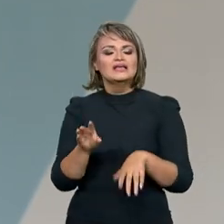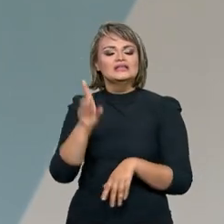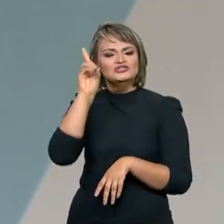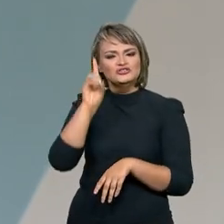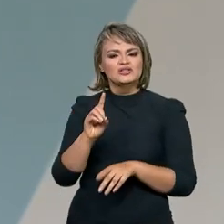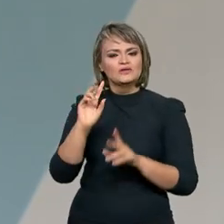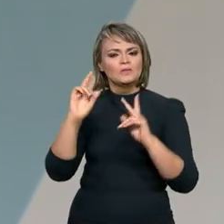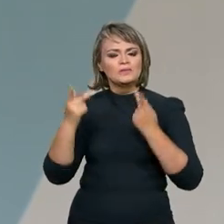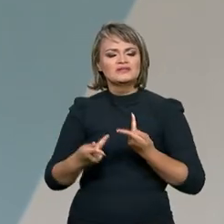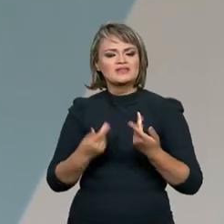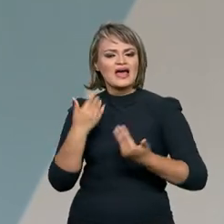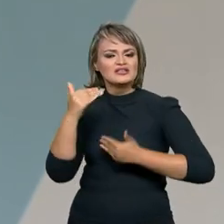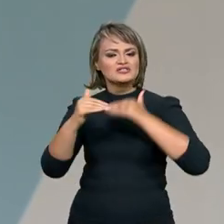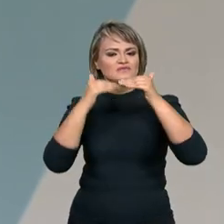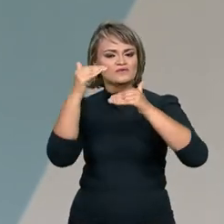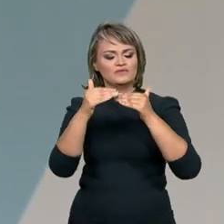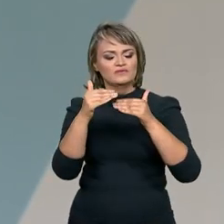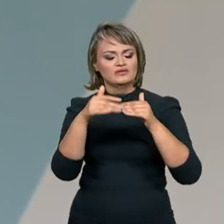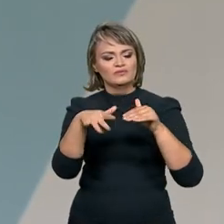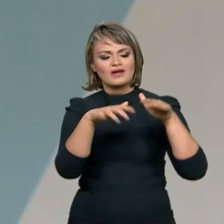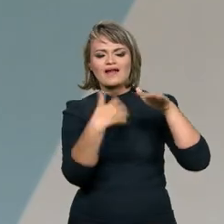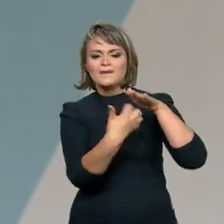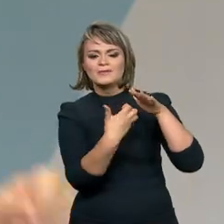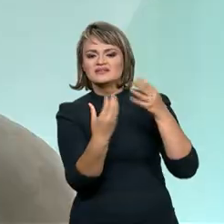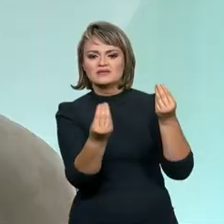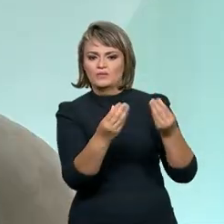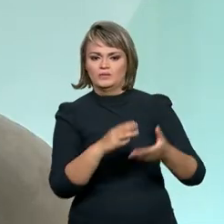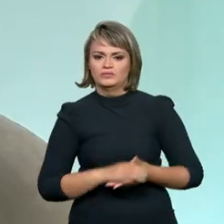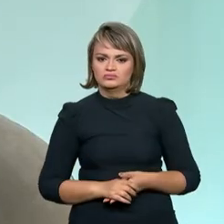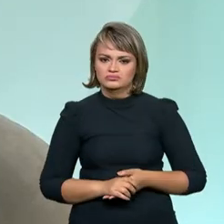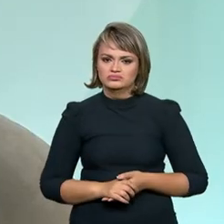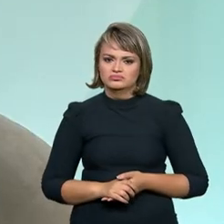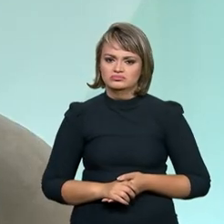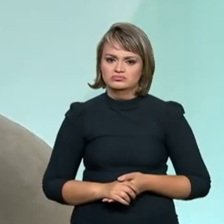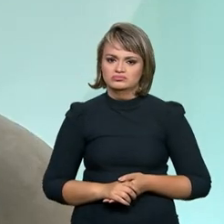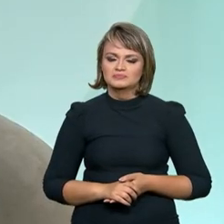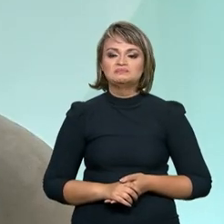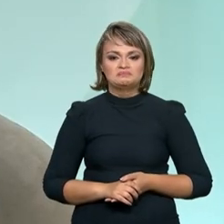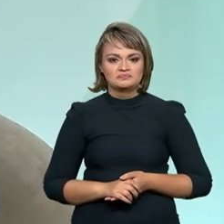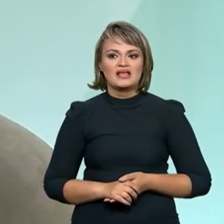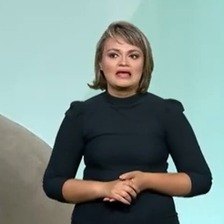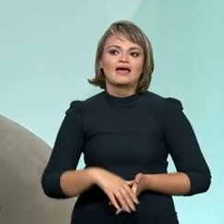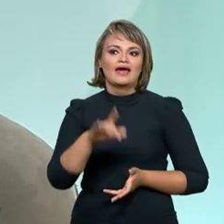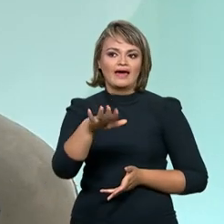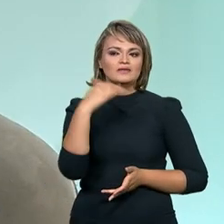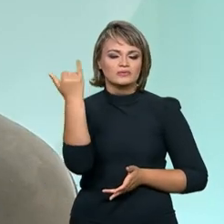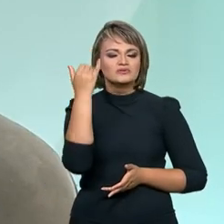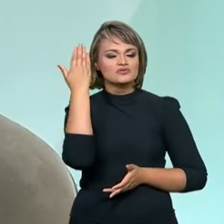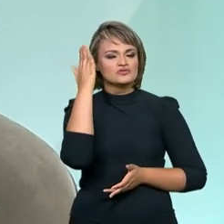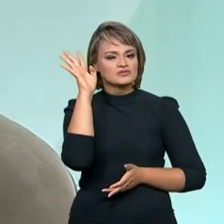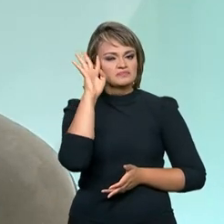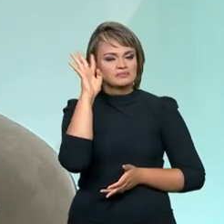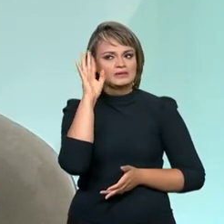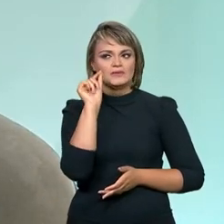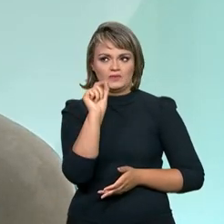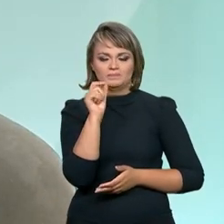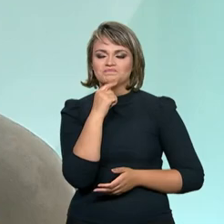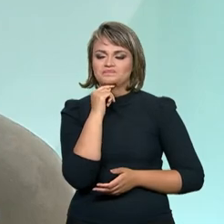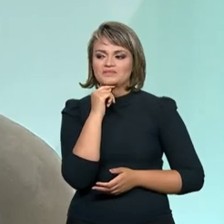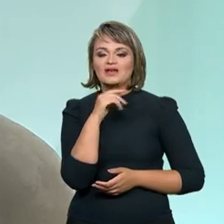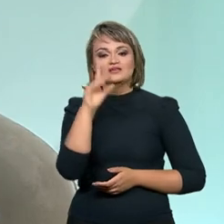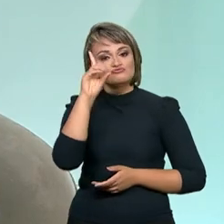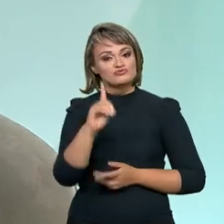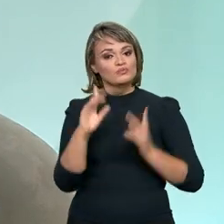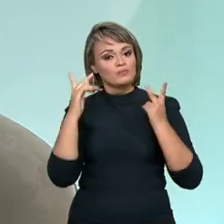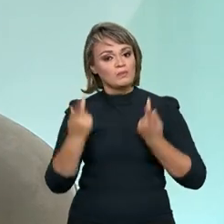é desenvolvida no ambiente corporativo no Brasil? É muito importante a gente entender que os direitos humanos, ele